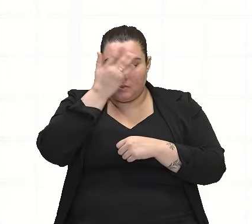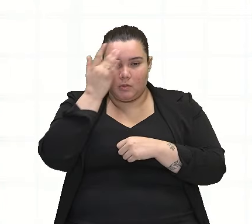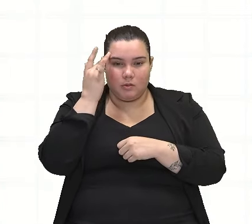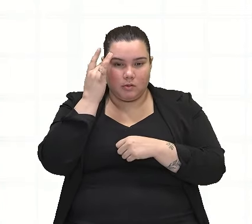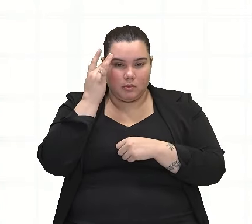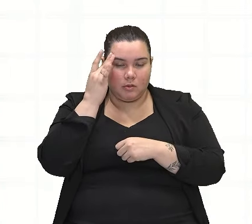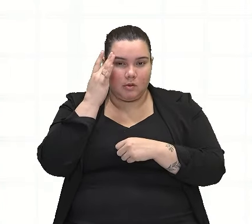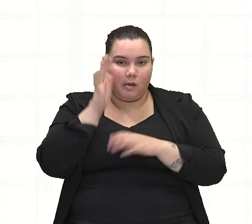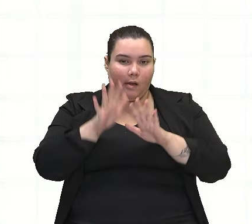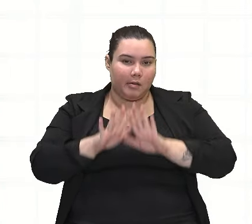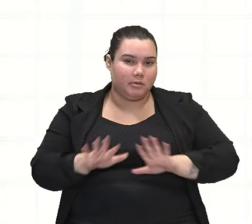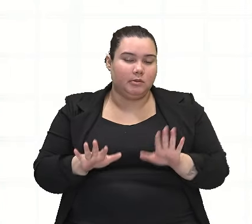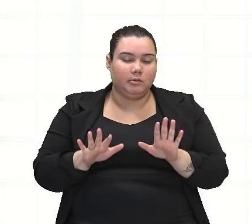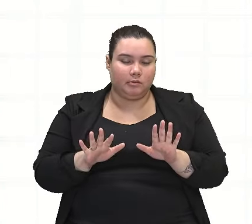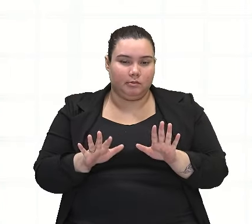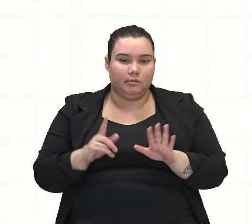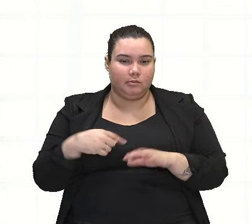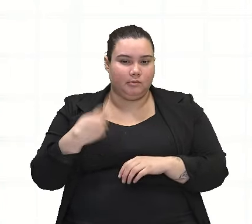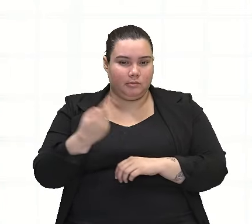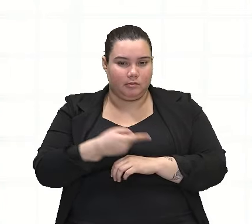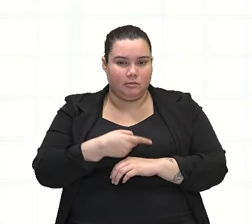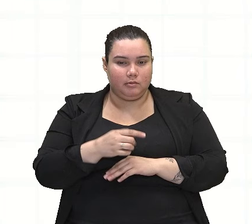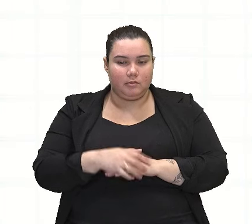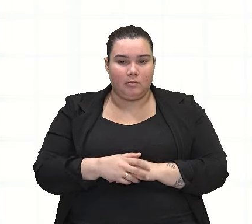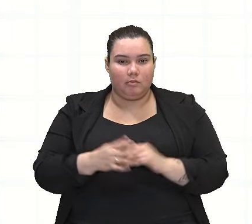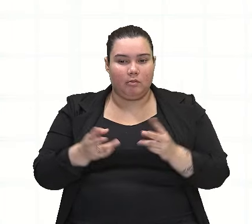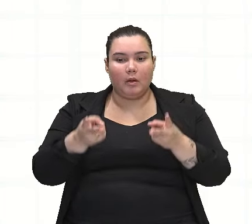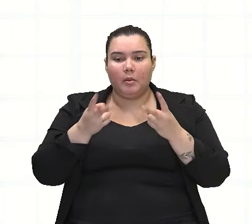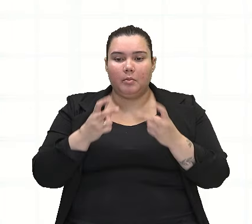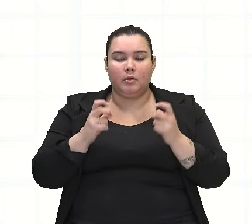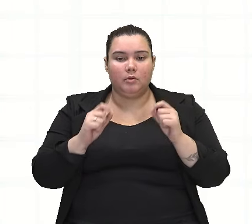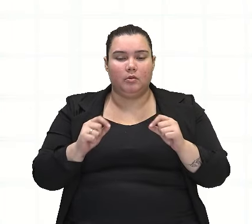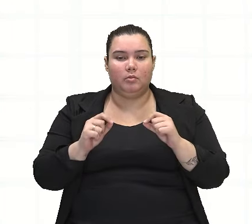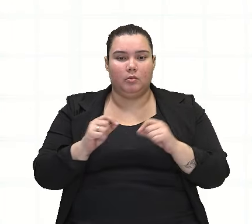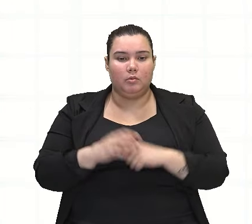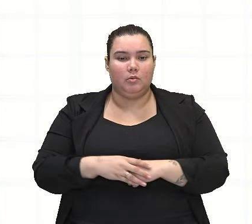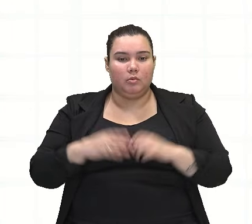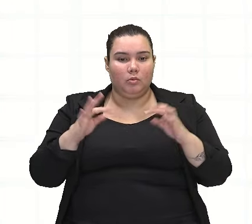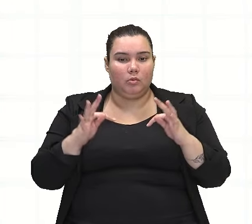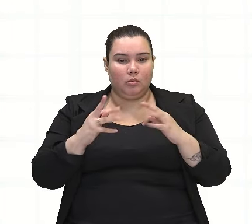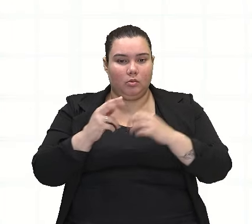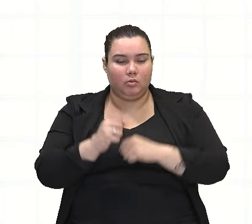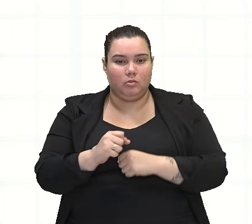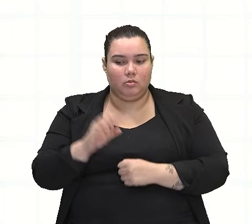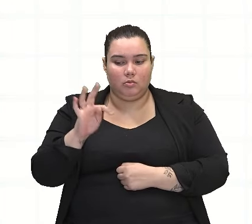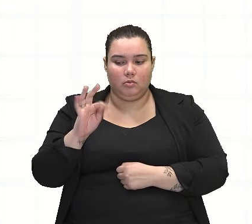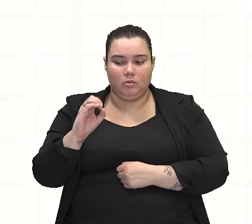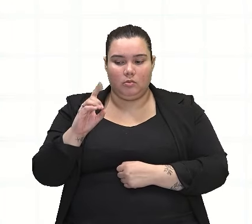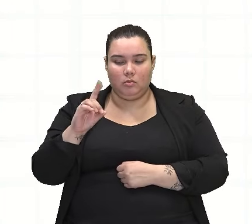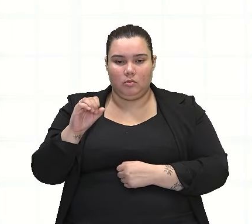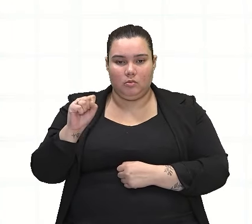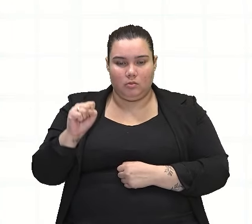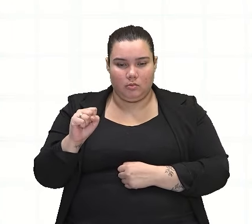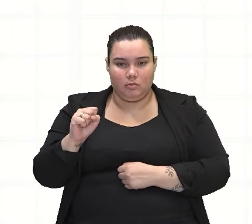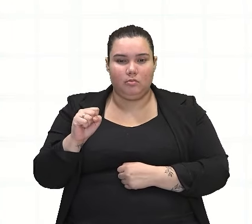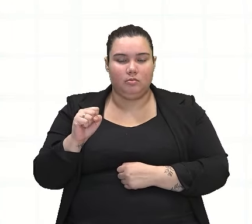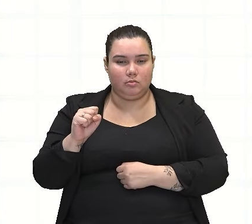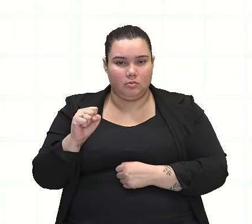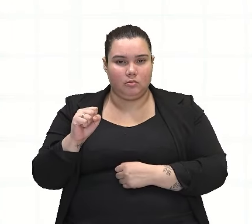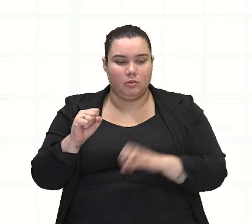assim. Percebam, pessoal. Todos os sertanejos